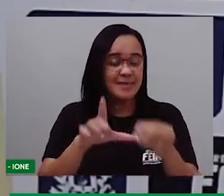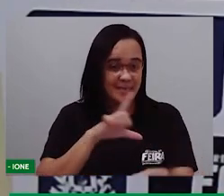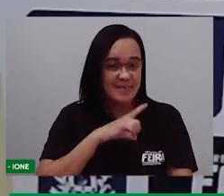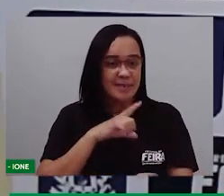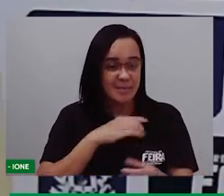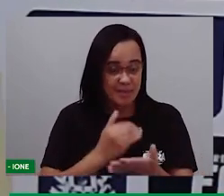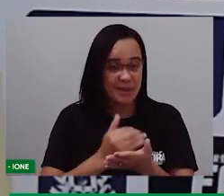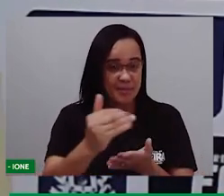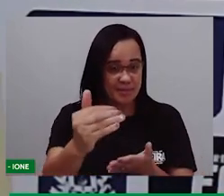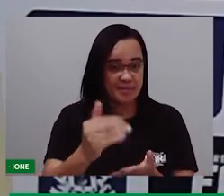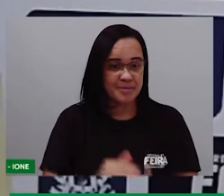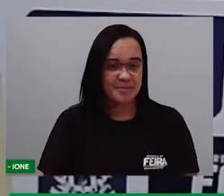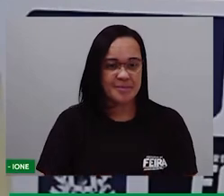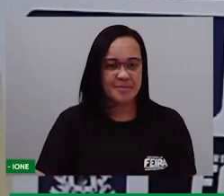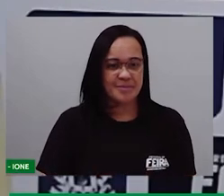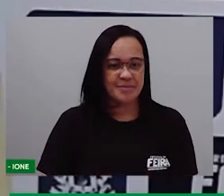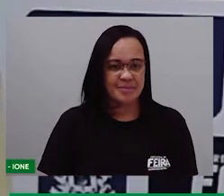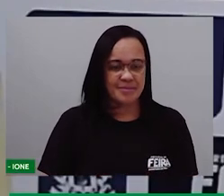partir dessa sílaba.